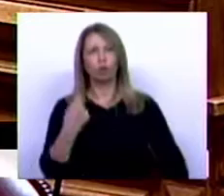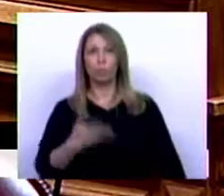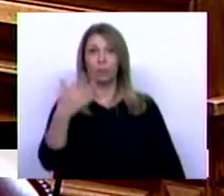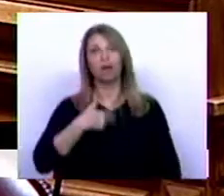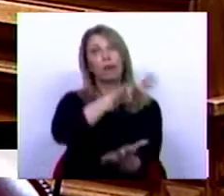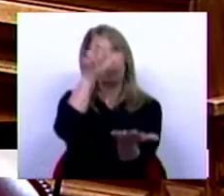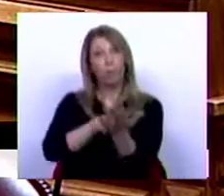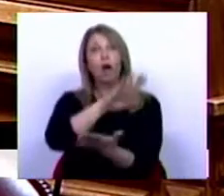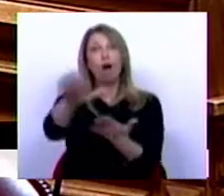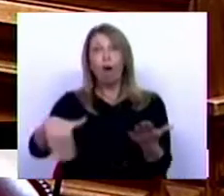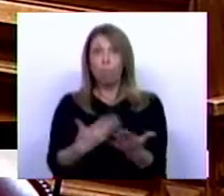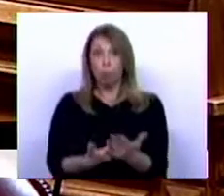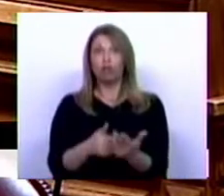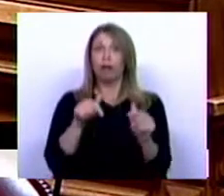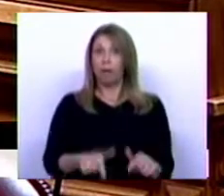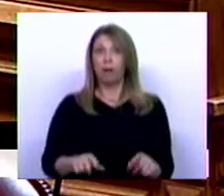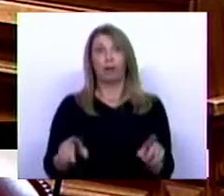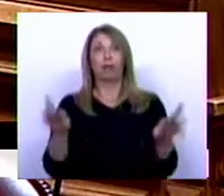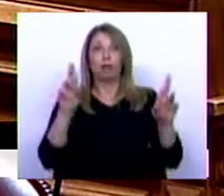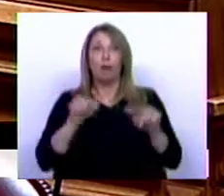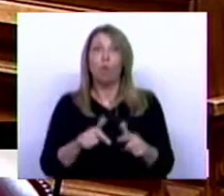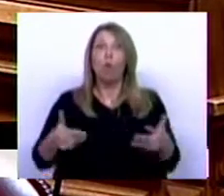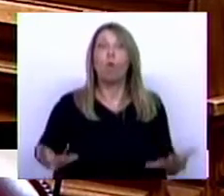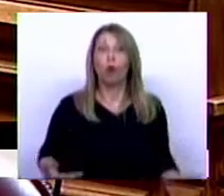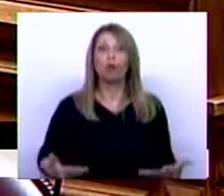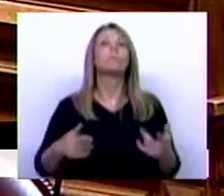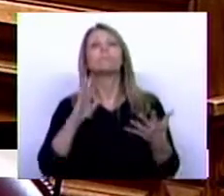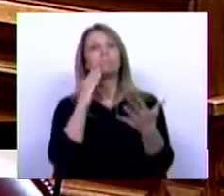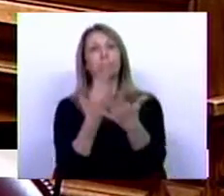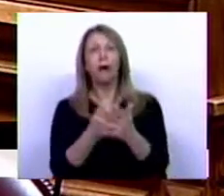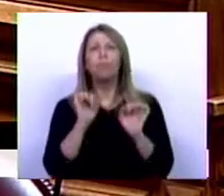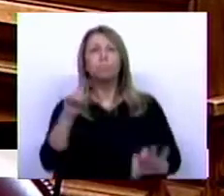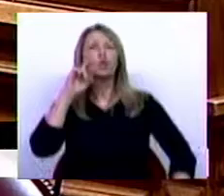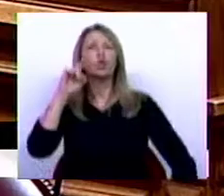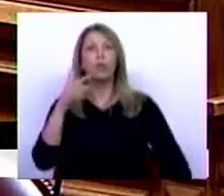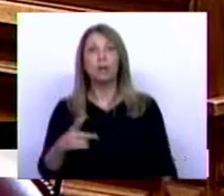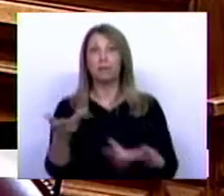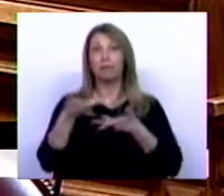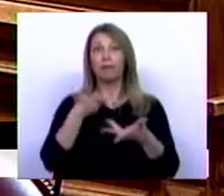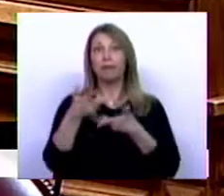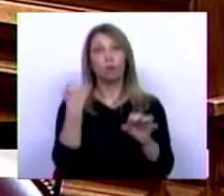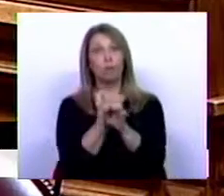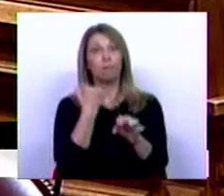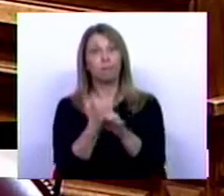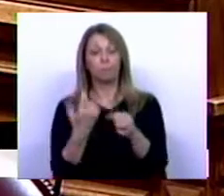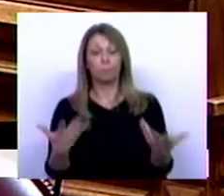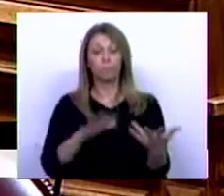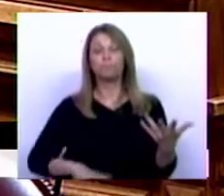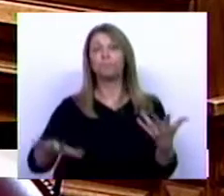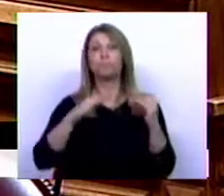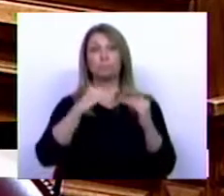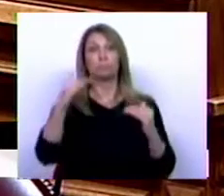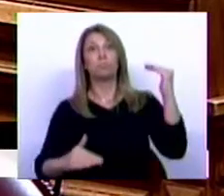desta proposta como esperamos aqui hoje, nós oferecemos um verdadeiro cinto de segurança sobre as relações laborais numa altura de grande instabilidade,